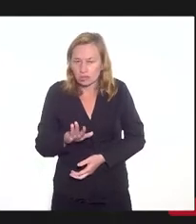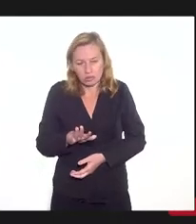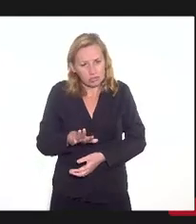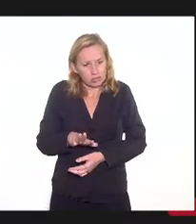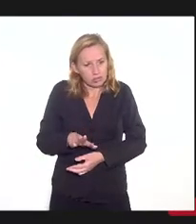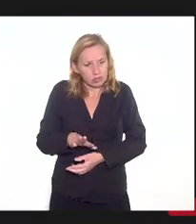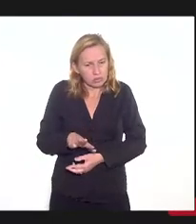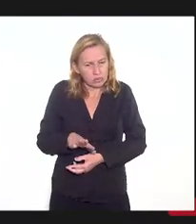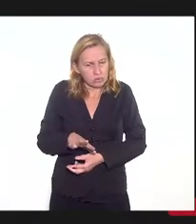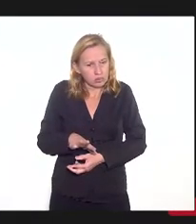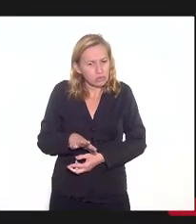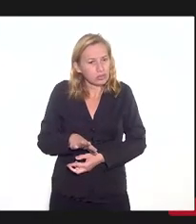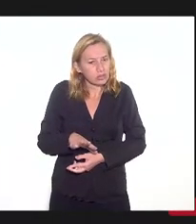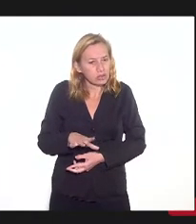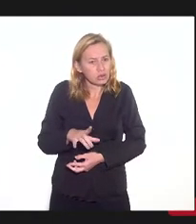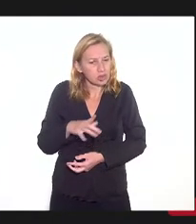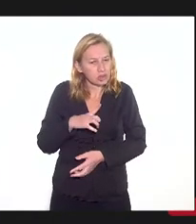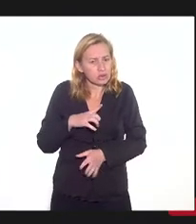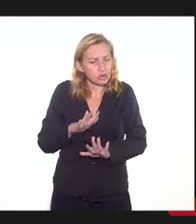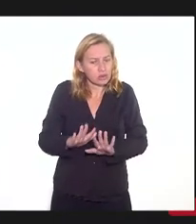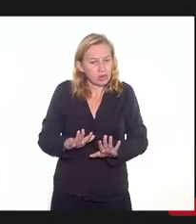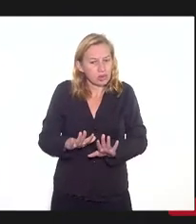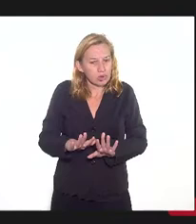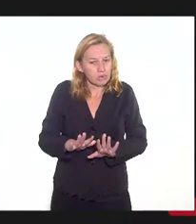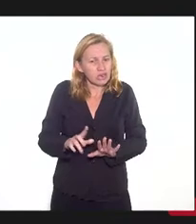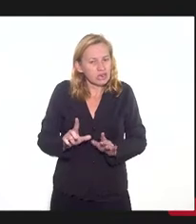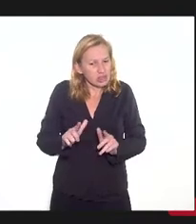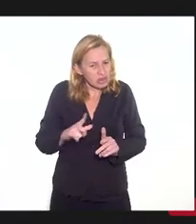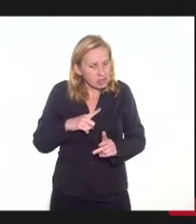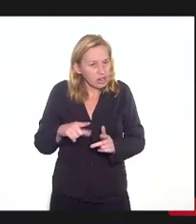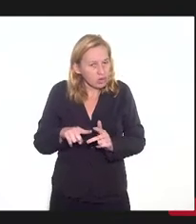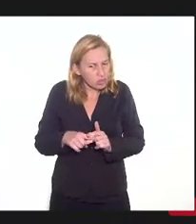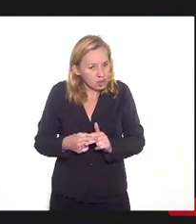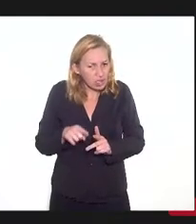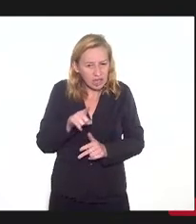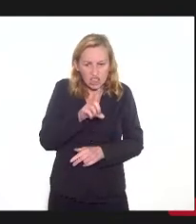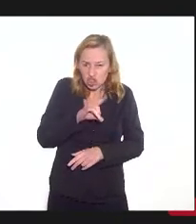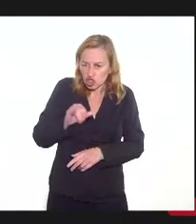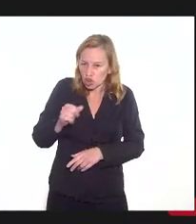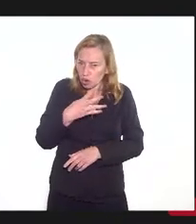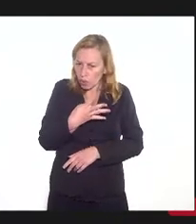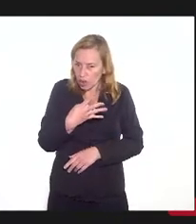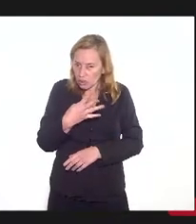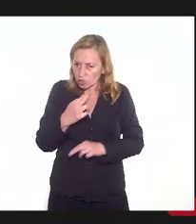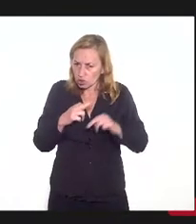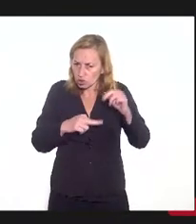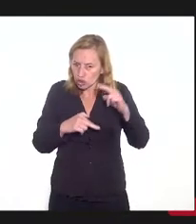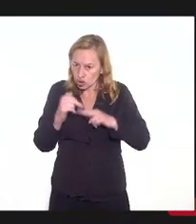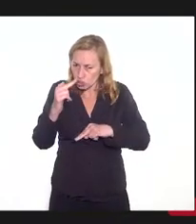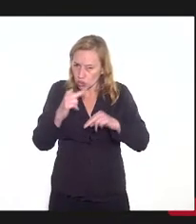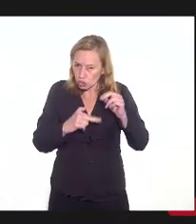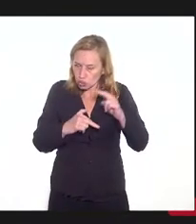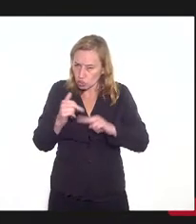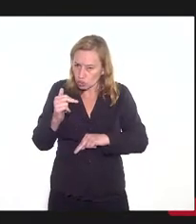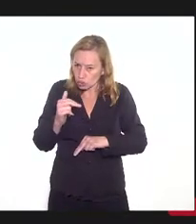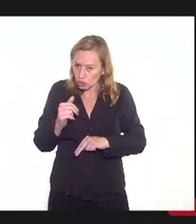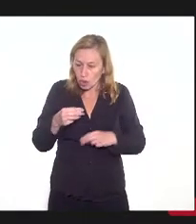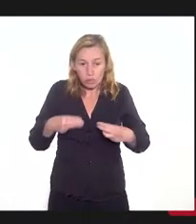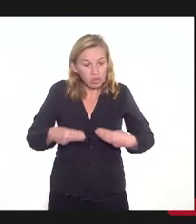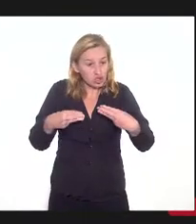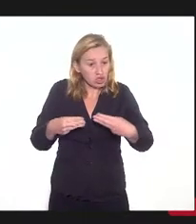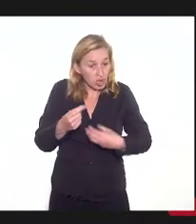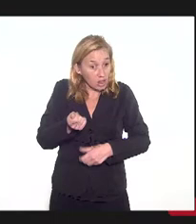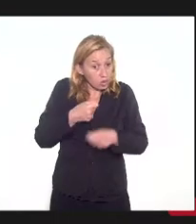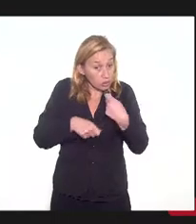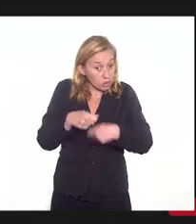tem uma coisa. Existe um aceite aqui no dia 4 de junho do Ministério da Economia.